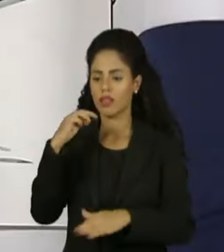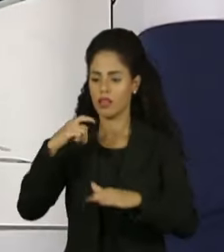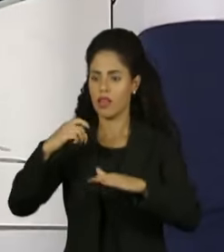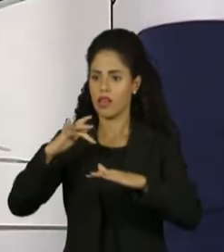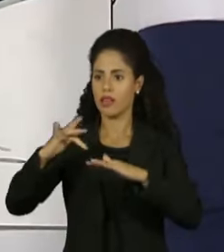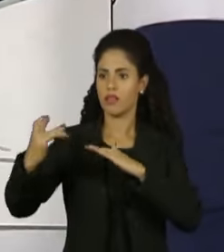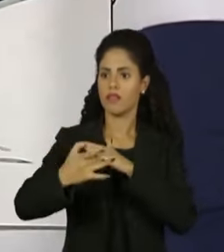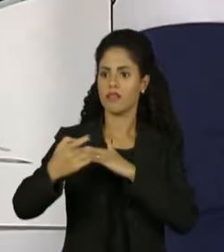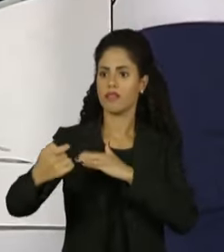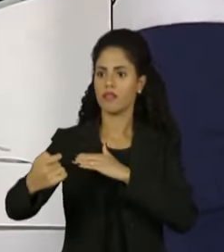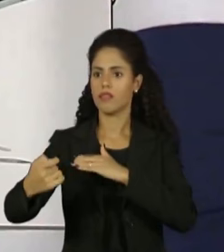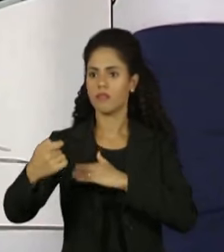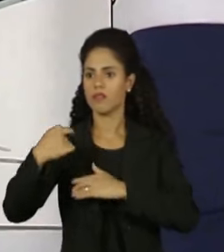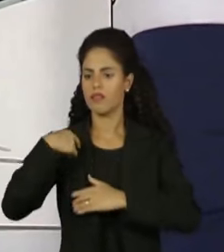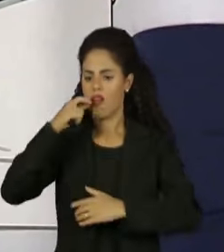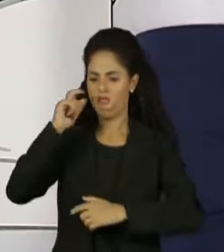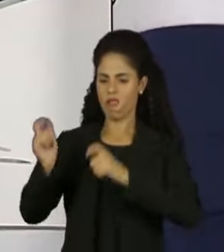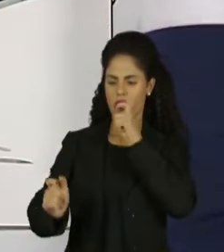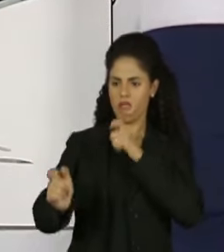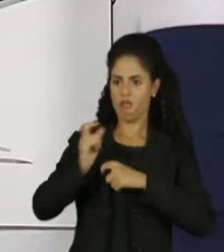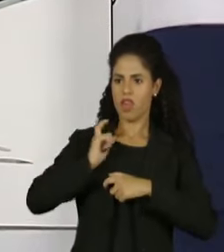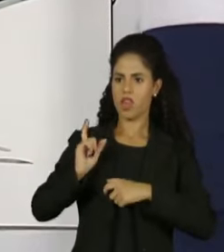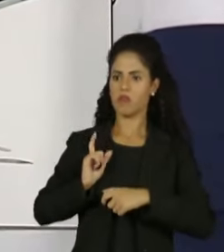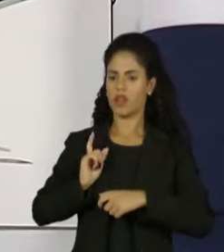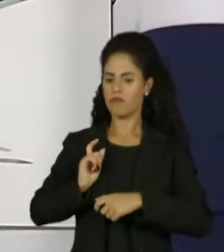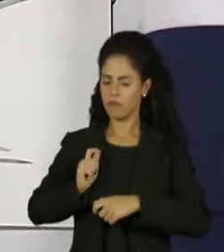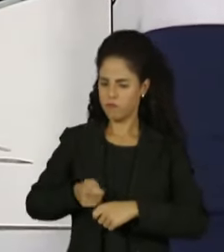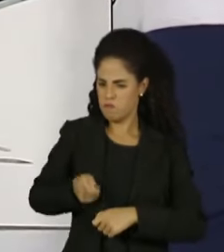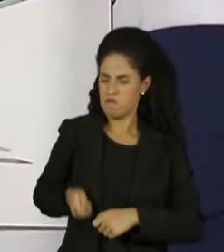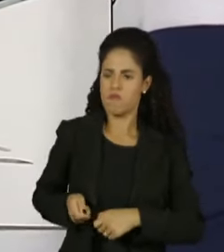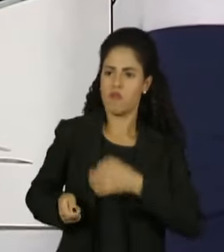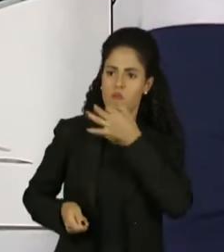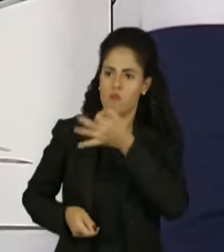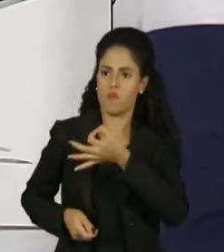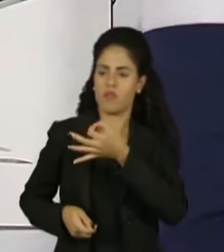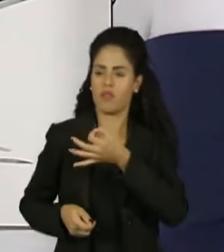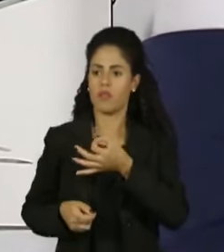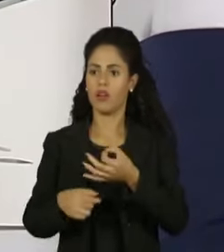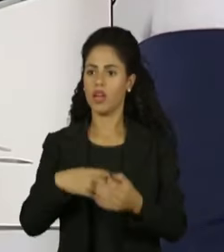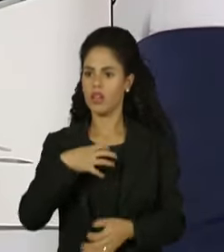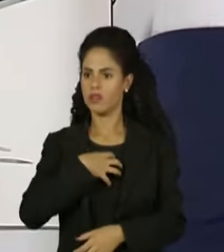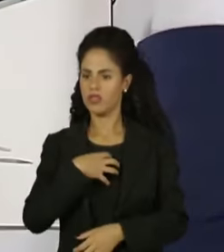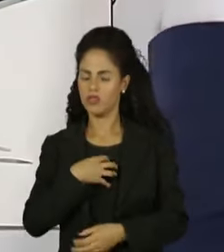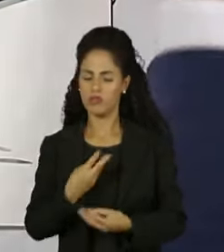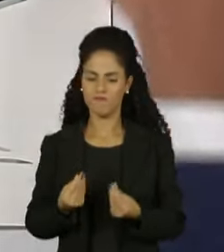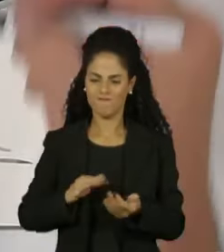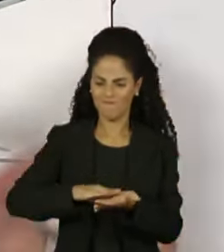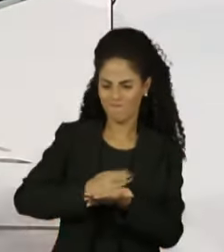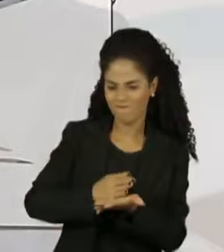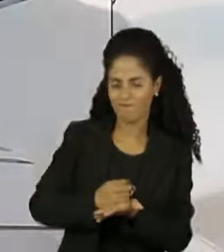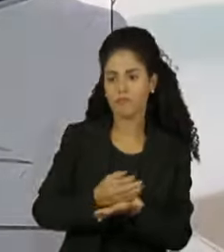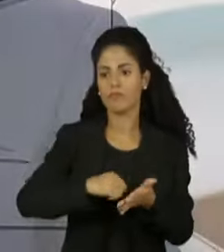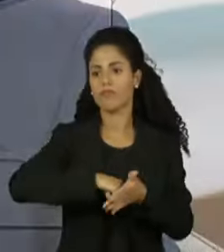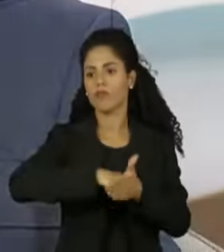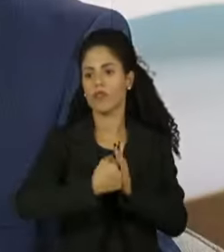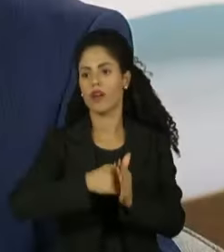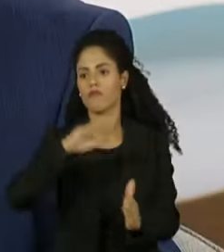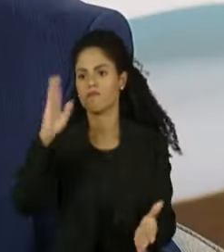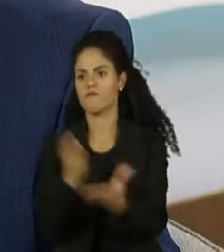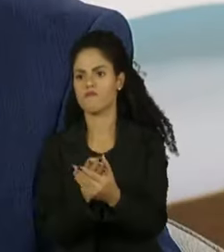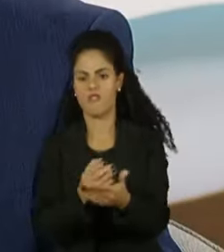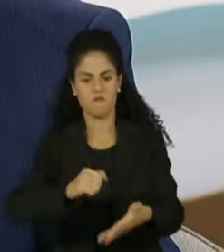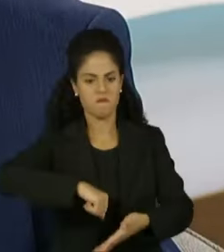Landa? Porque eu era um político e tive uma posição. Então, eu estava pagando um preço. Na hora que eu me sentia injuriado ou coloniado, eu bloqueava ou entrava com o processo,